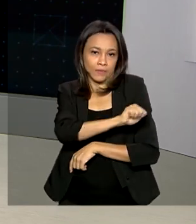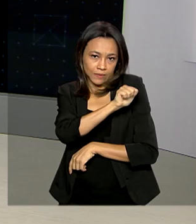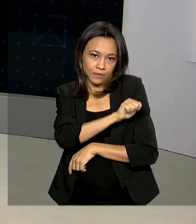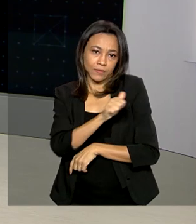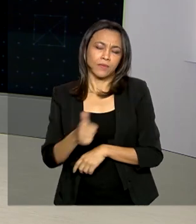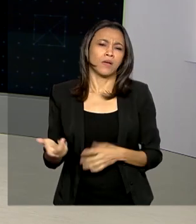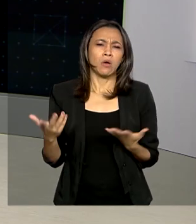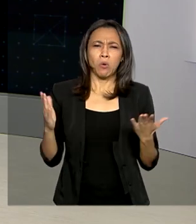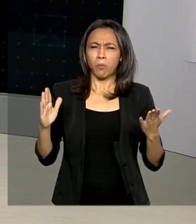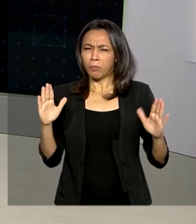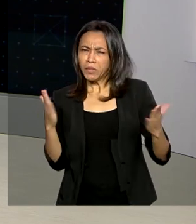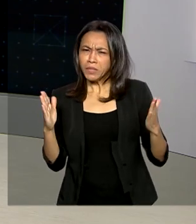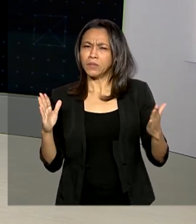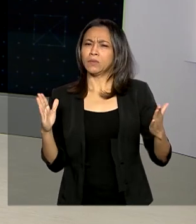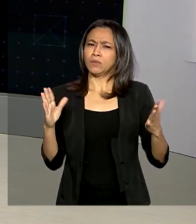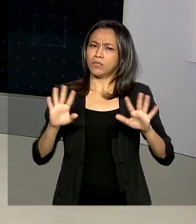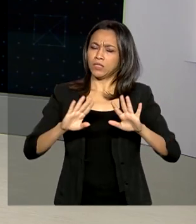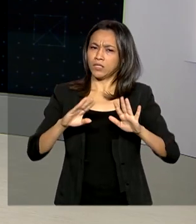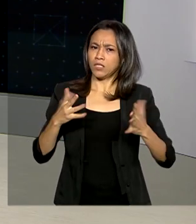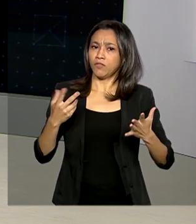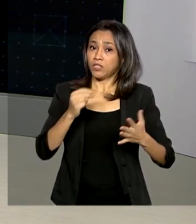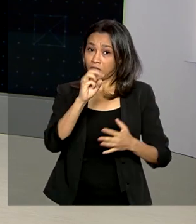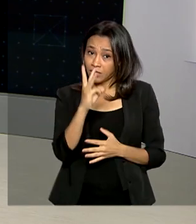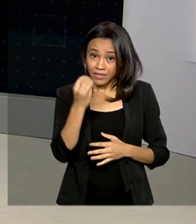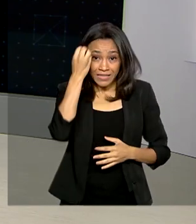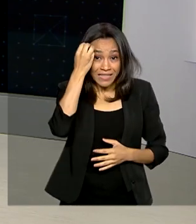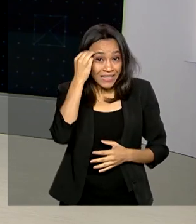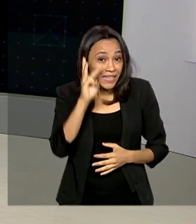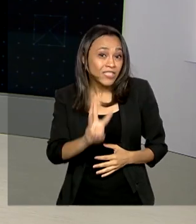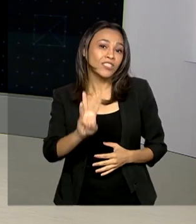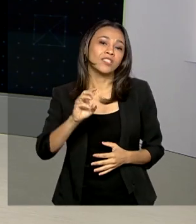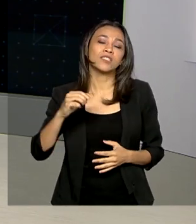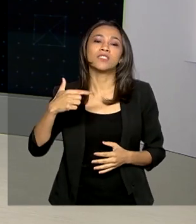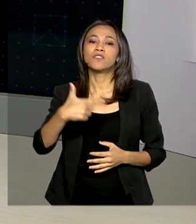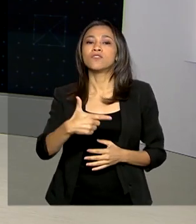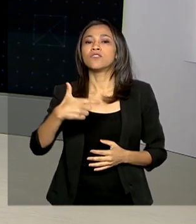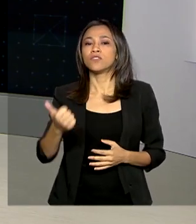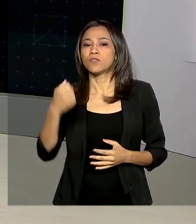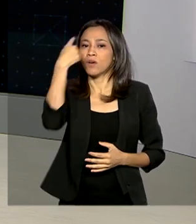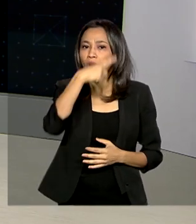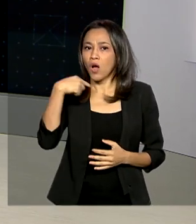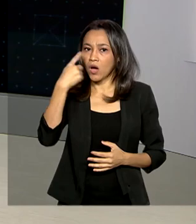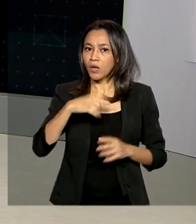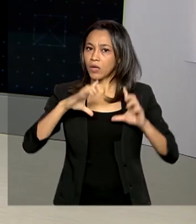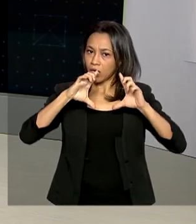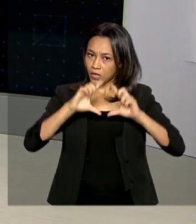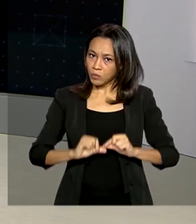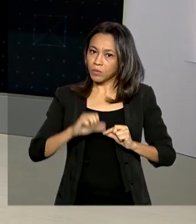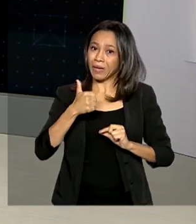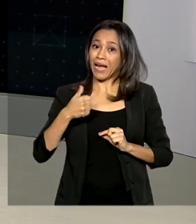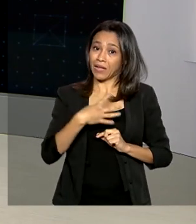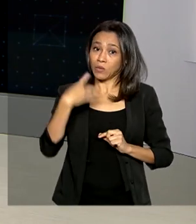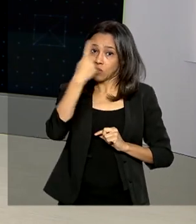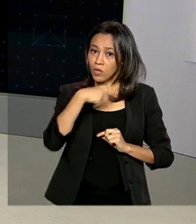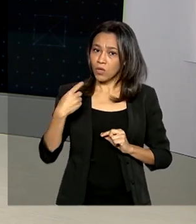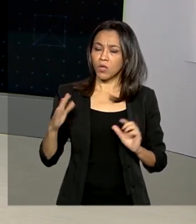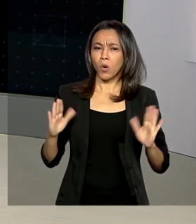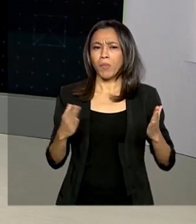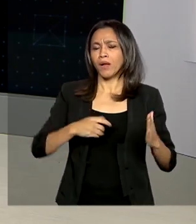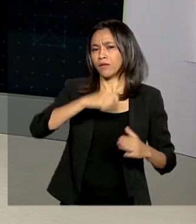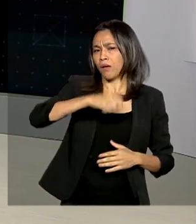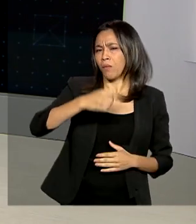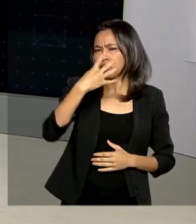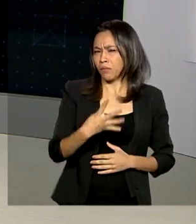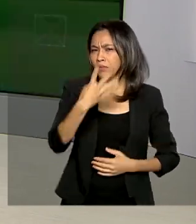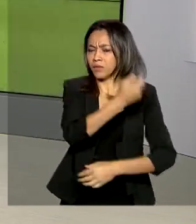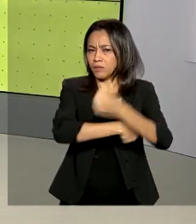O tempo médio de abertura dos negócios foi de três dias e 21 horas, uma queda de 14 horas em relação ao terceiro quadrimestre do